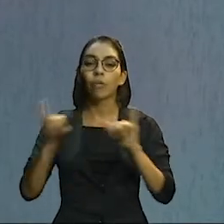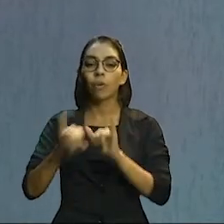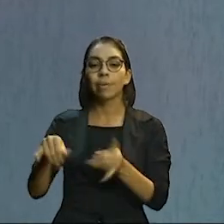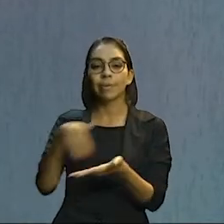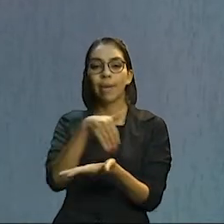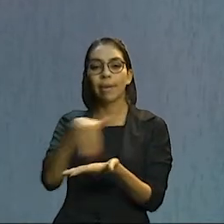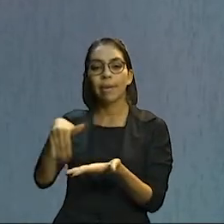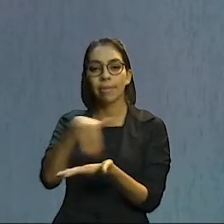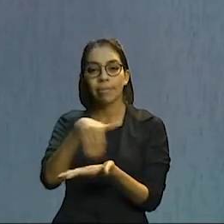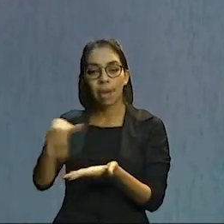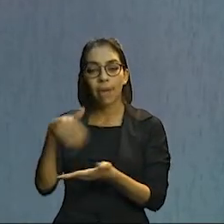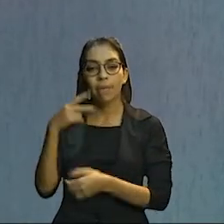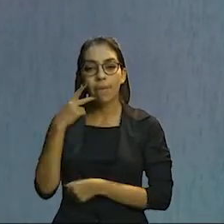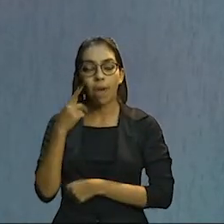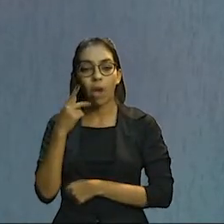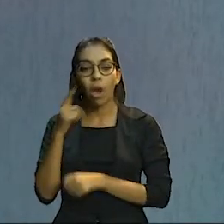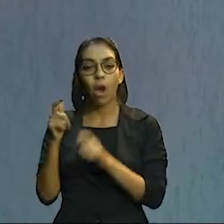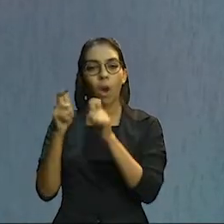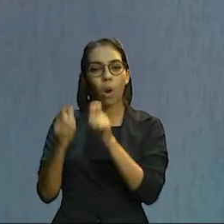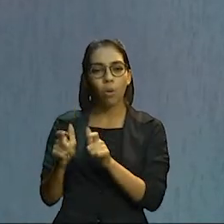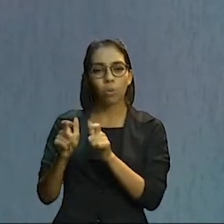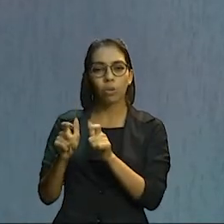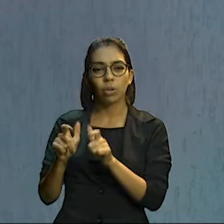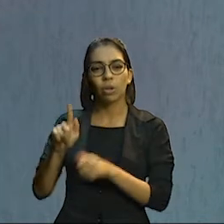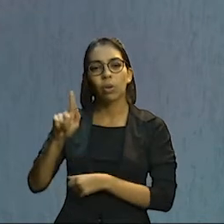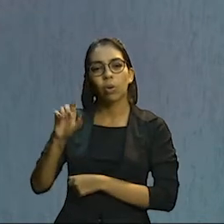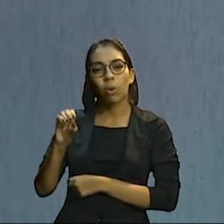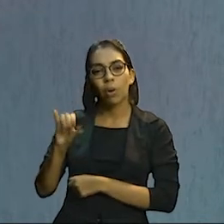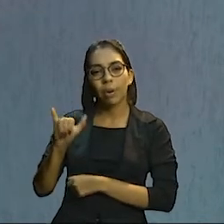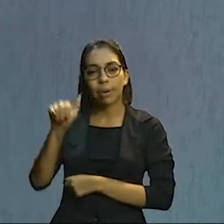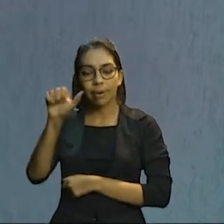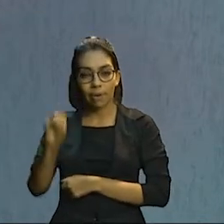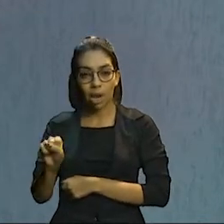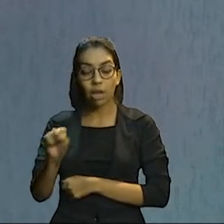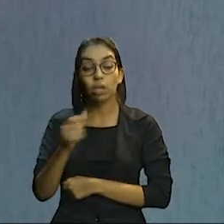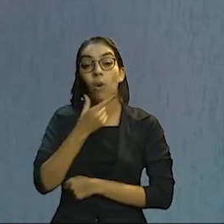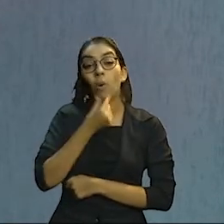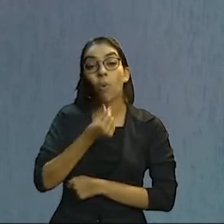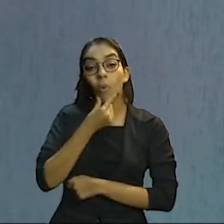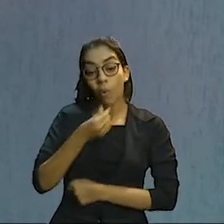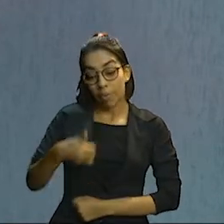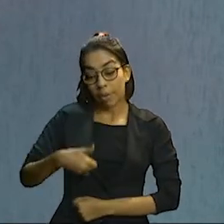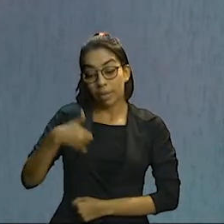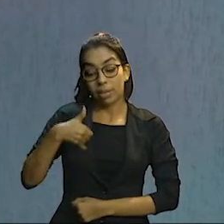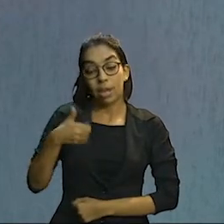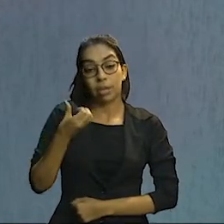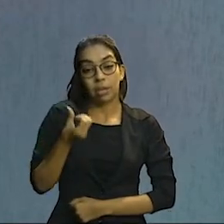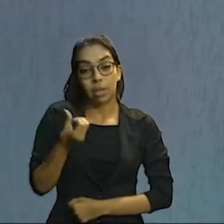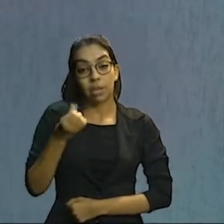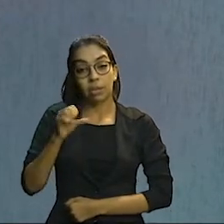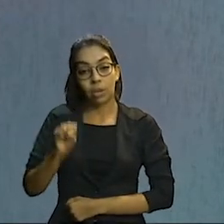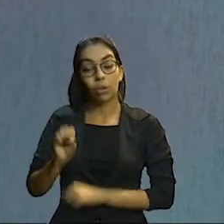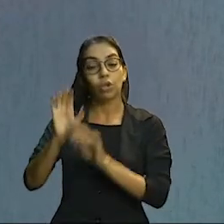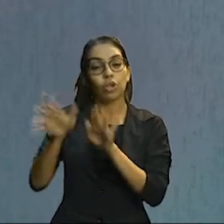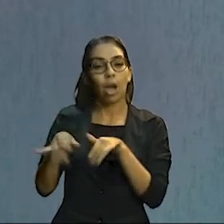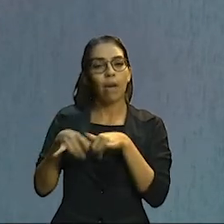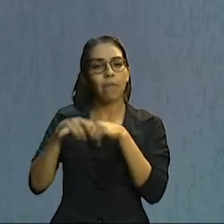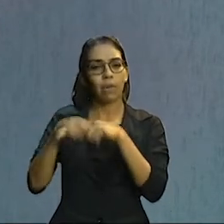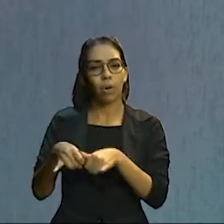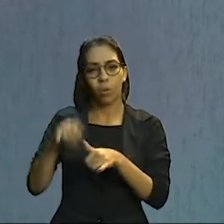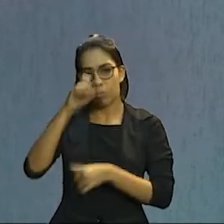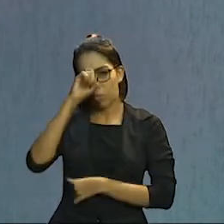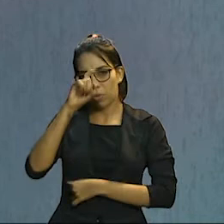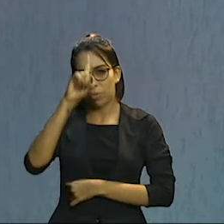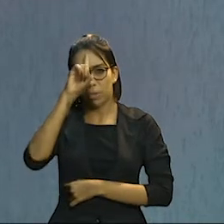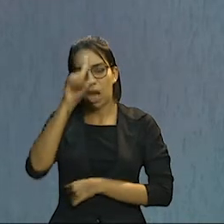Municipal de Saúde de Aparecida, em Goiás. A vítima era um homem de 68 anos que estava internado e era portador de